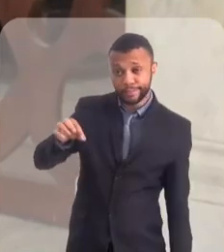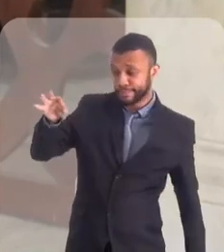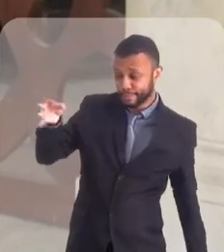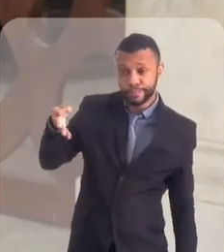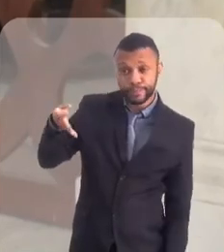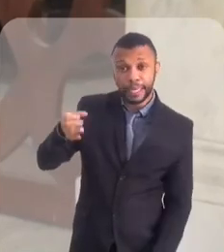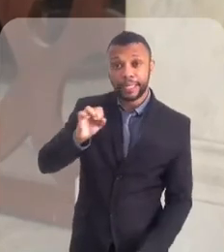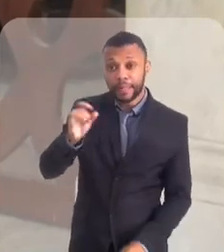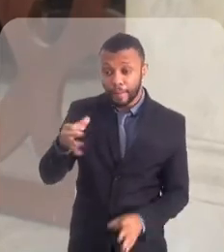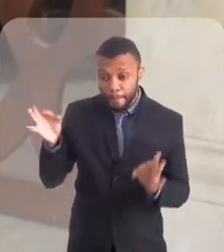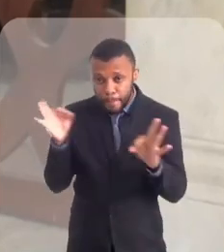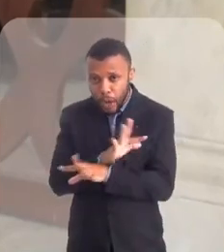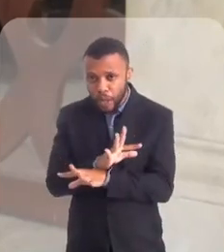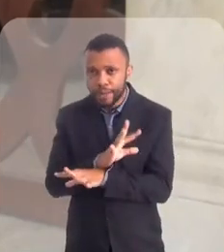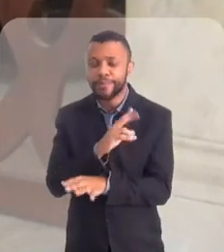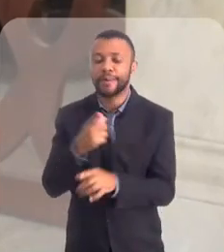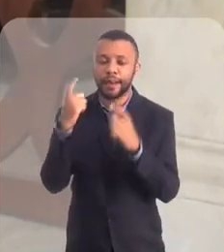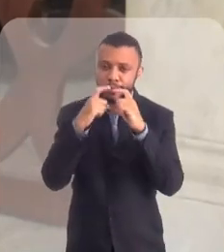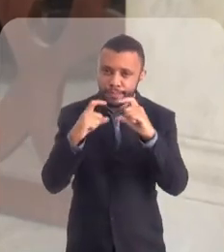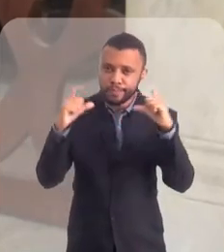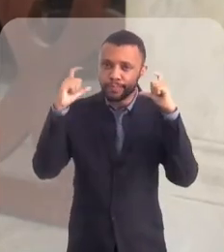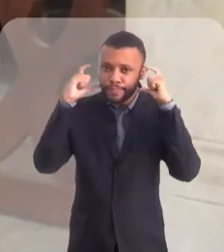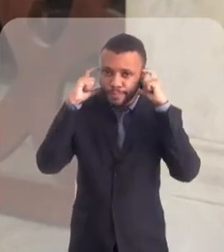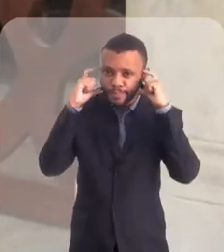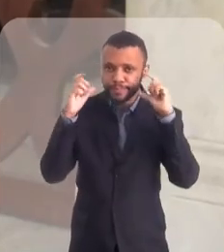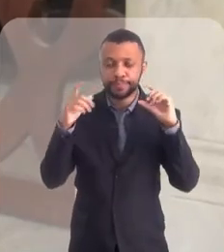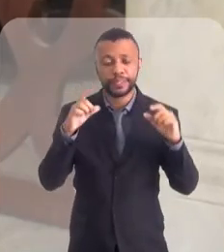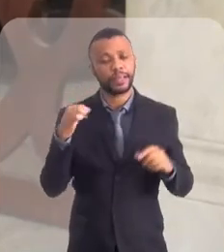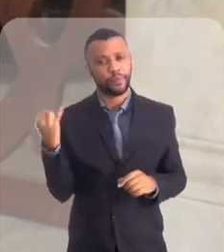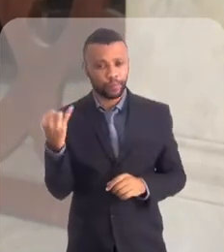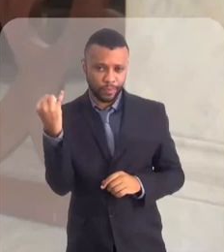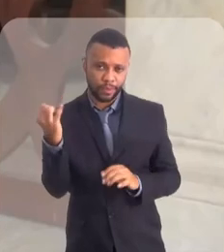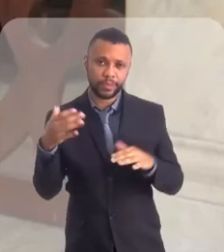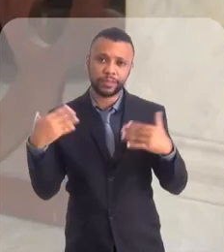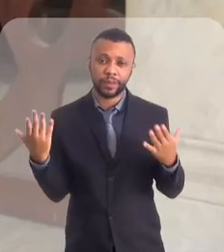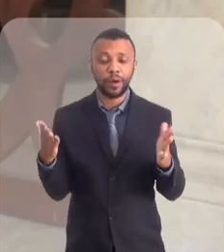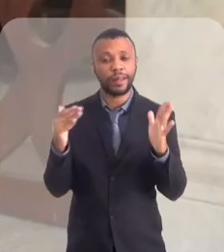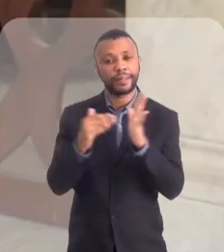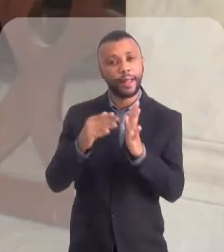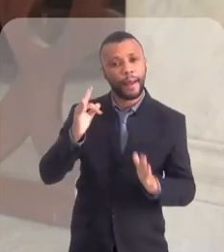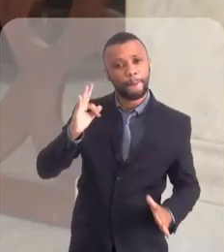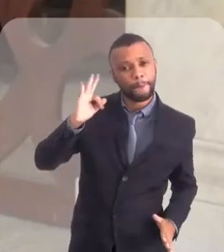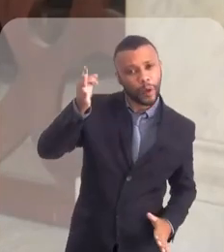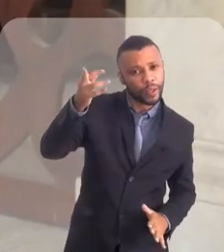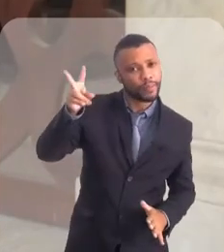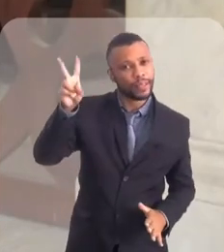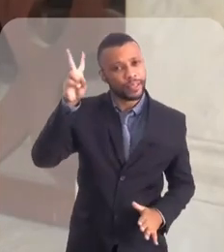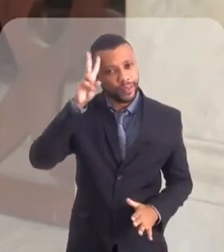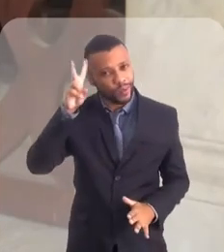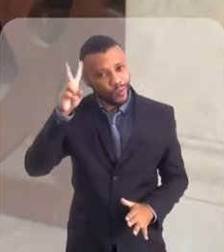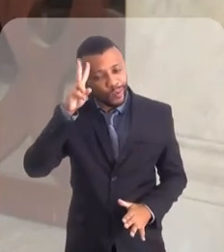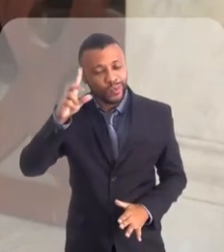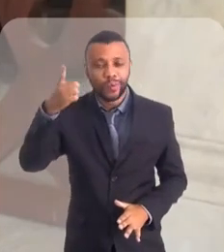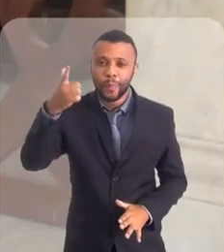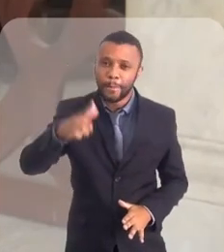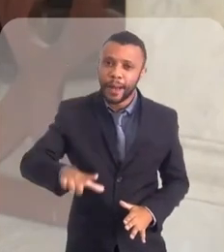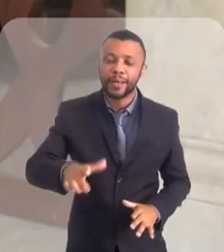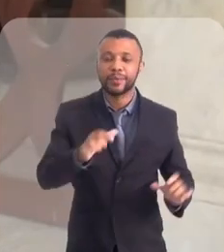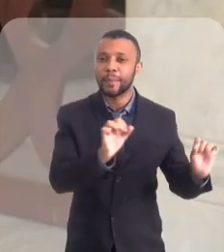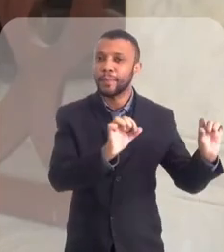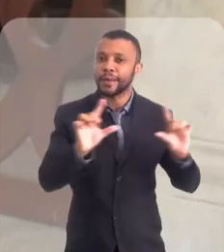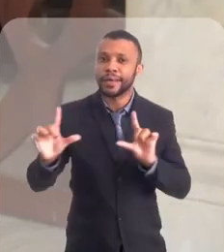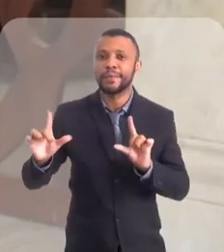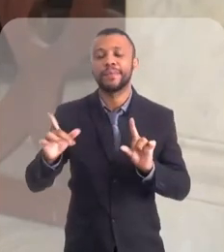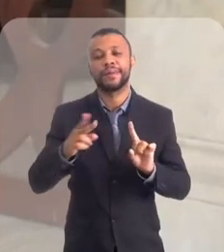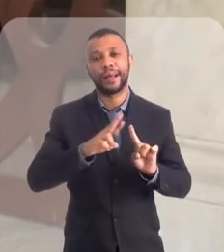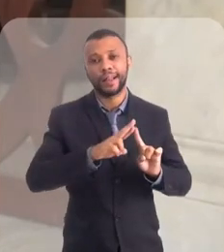nós iremos colocar, porque é muito importante. Então, até a próxima segunda-feira, com mais